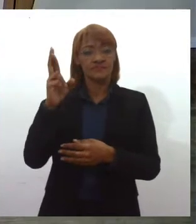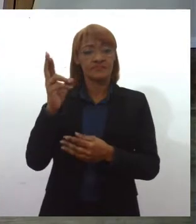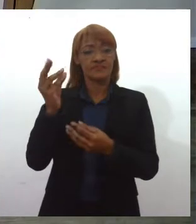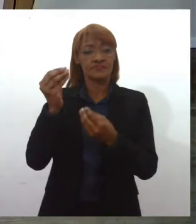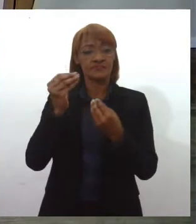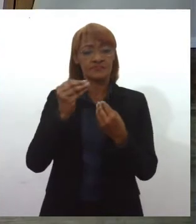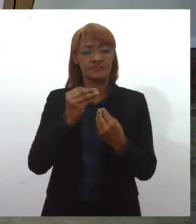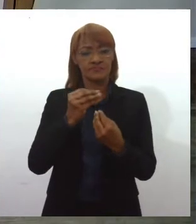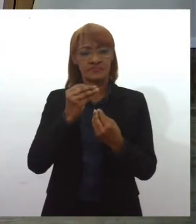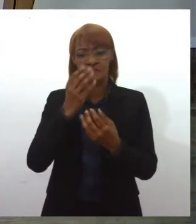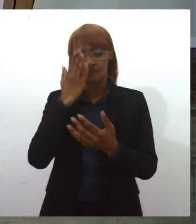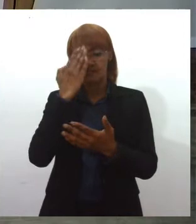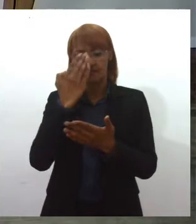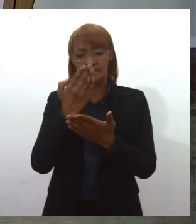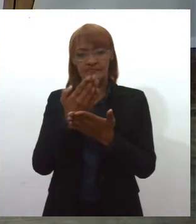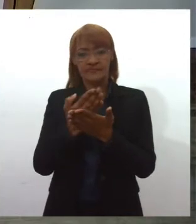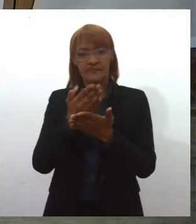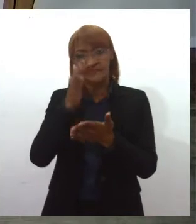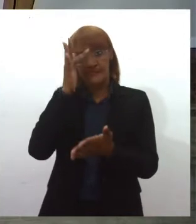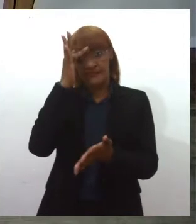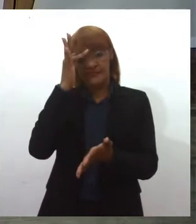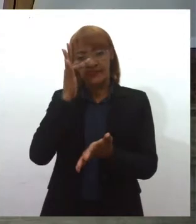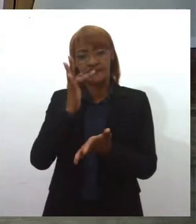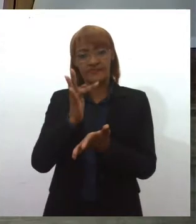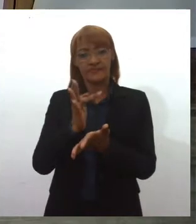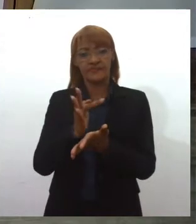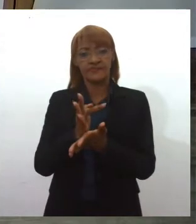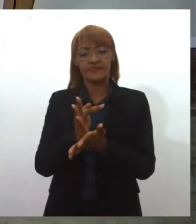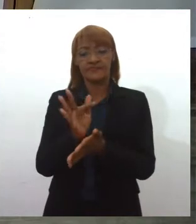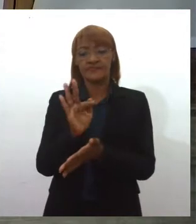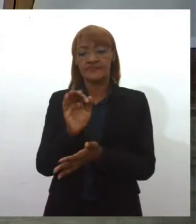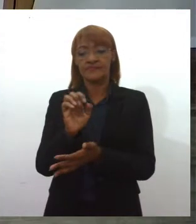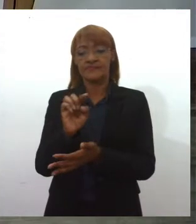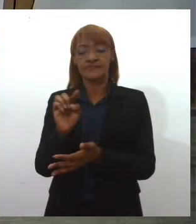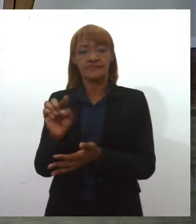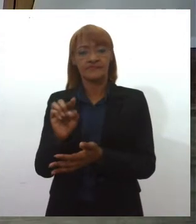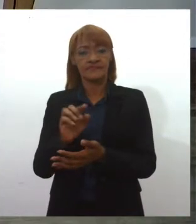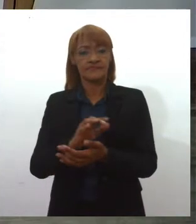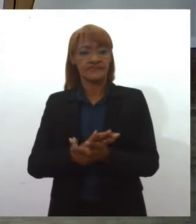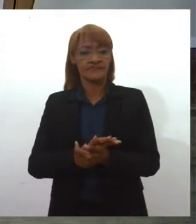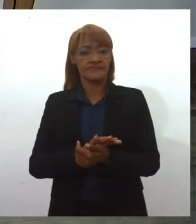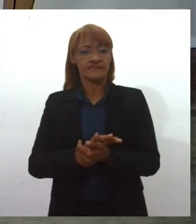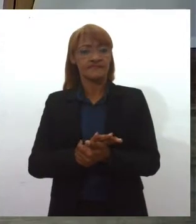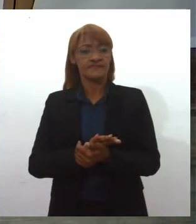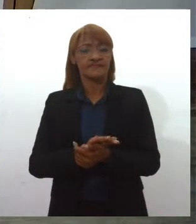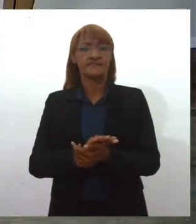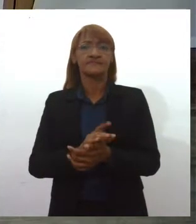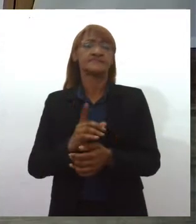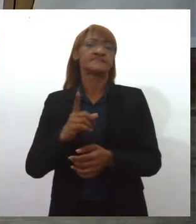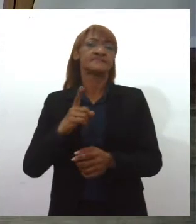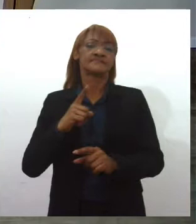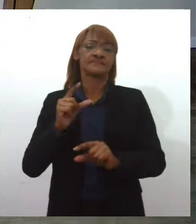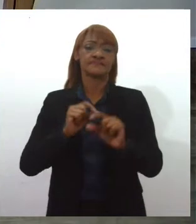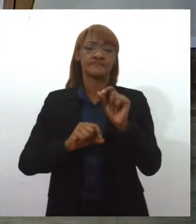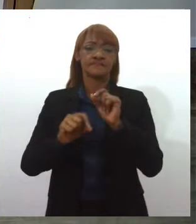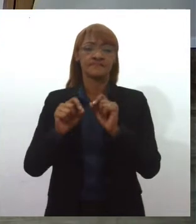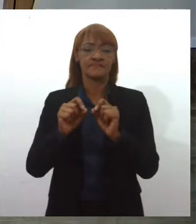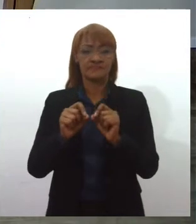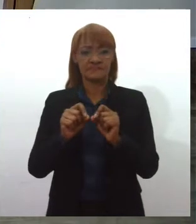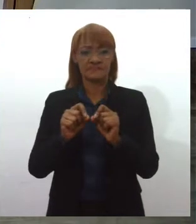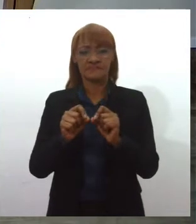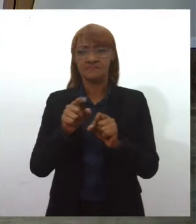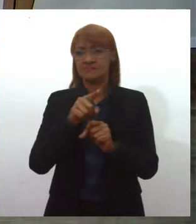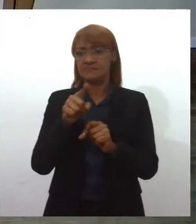insuperável da fé. Ela destacou aí, né, esse pensamento que está dentro desse discurso, eu queria que você